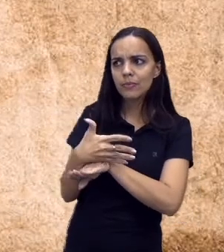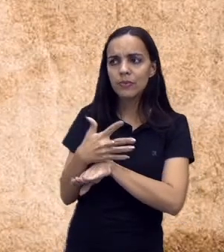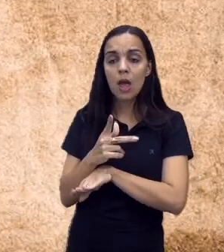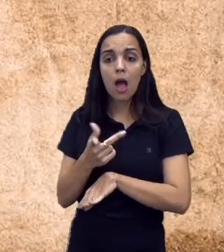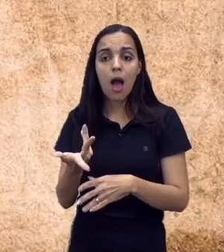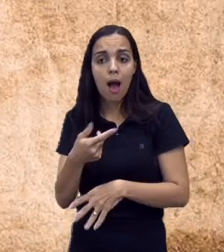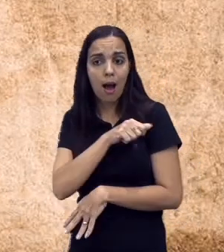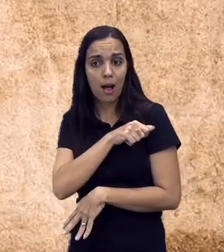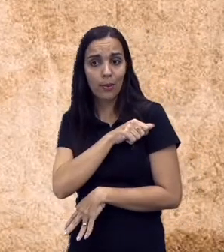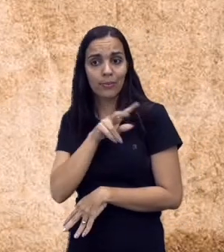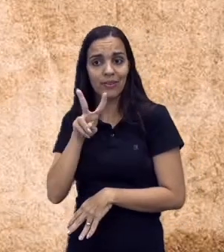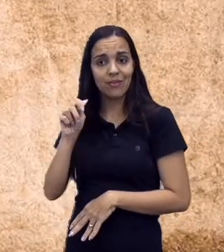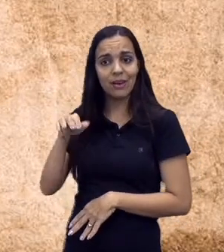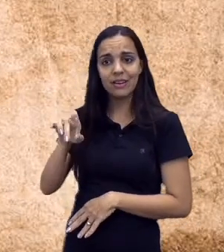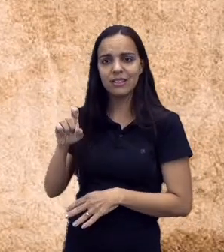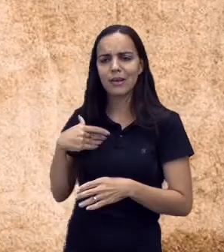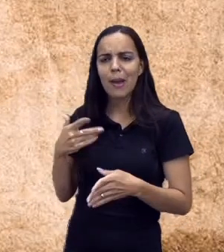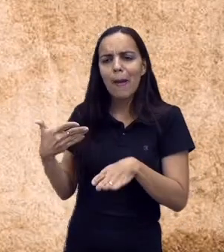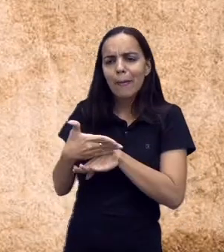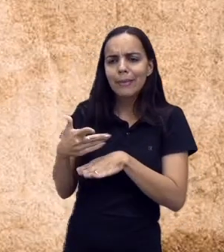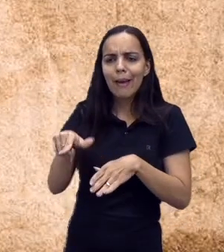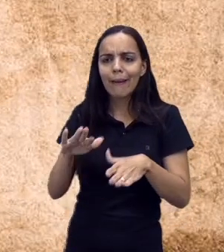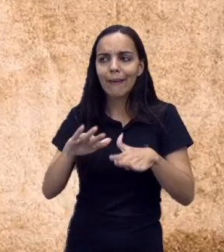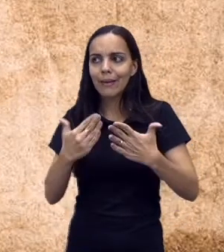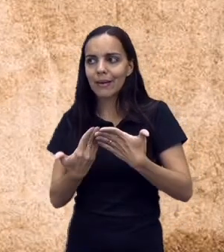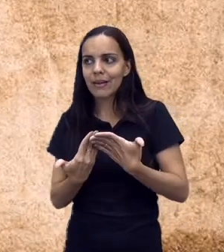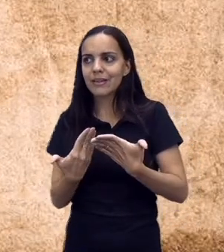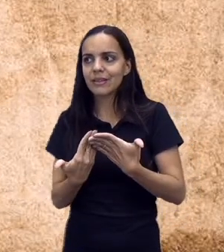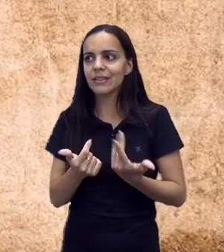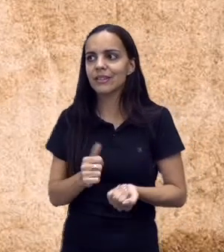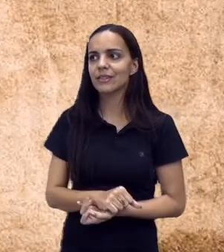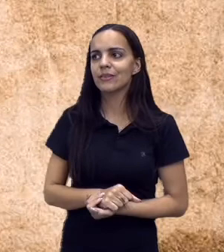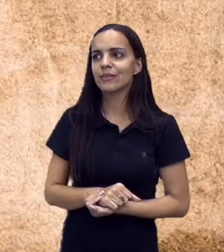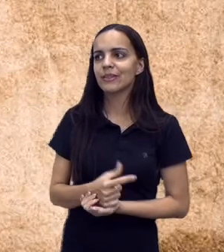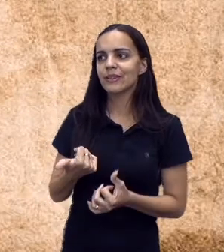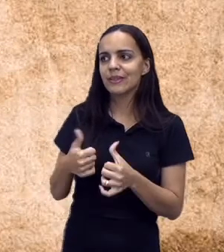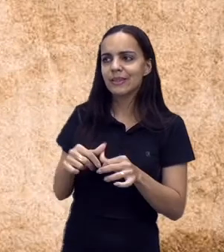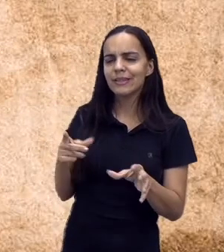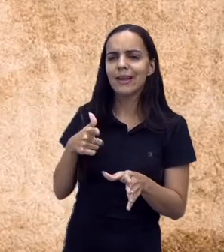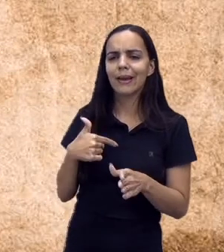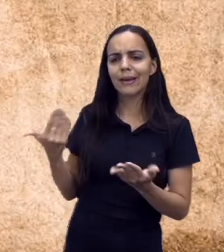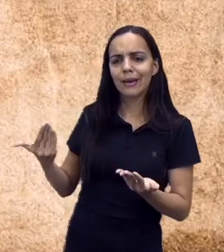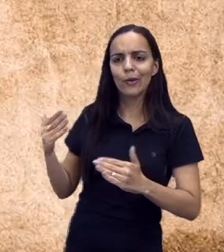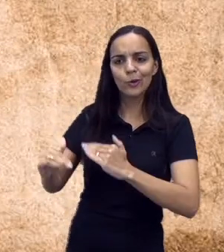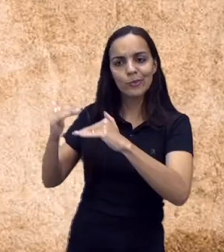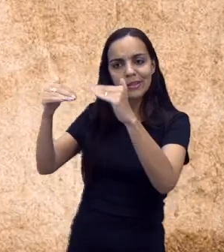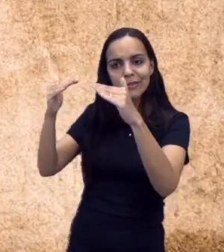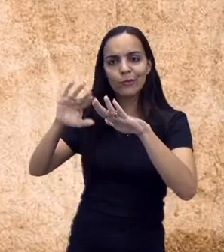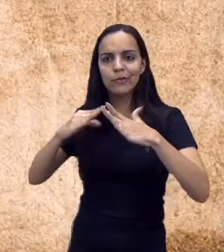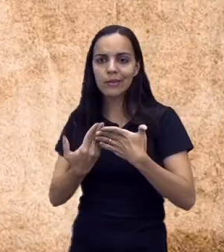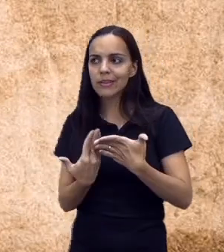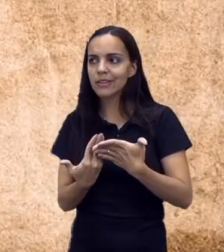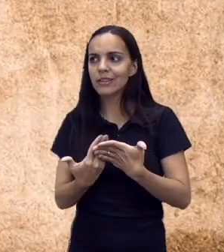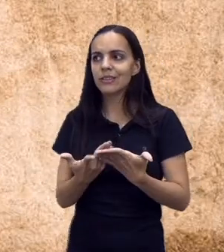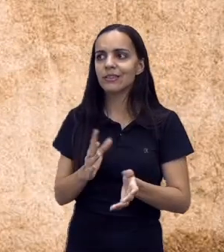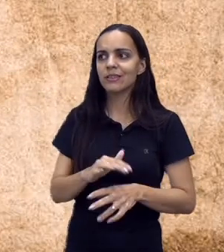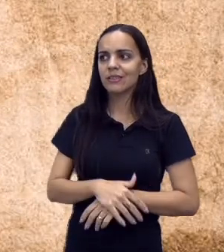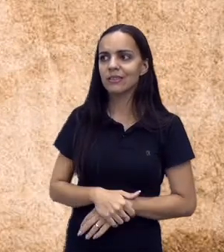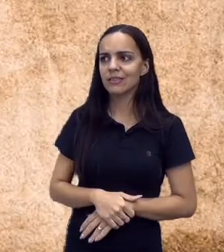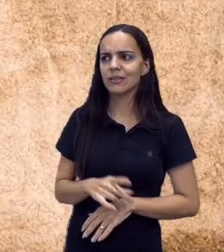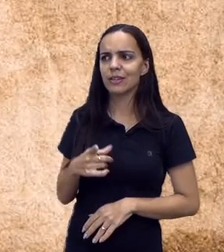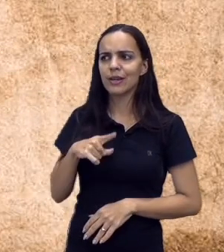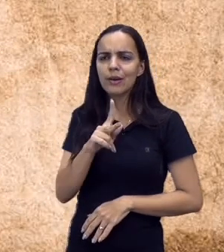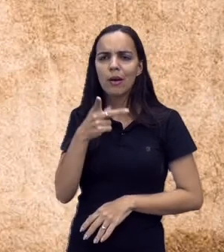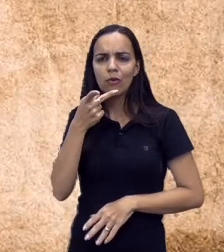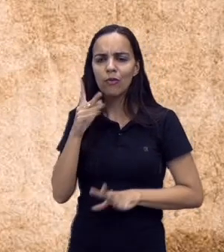de hoje, ter contribuído tanto para nós, para o nosso desenvolvimento da aula. E agora que vocês já sabem tudo